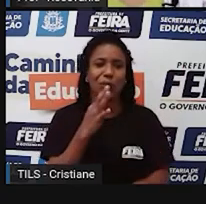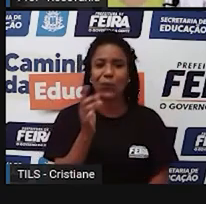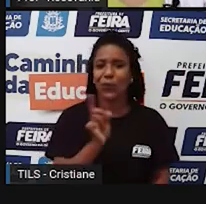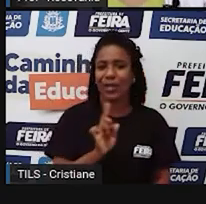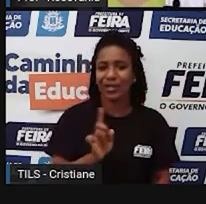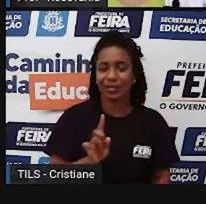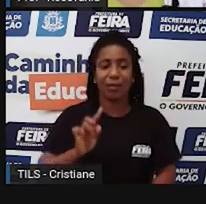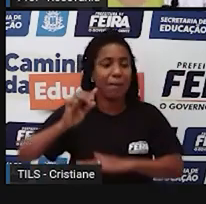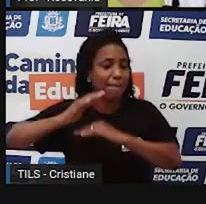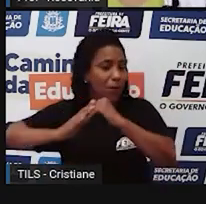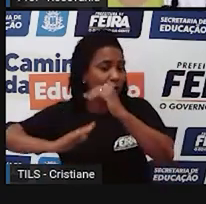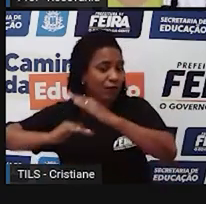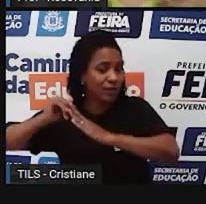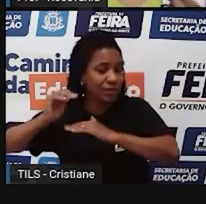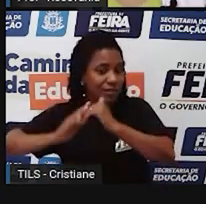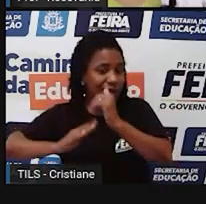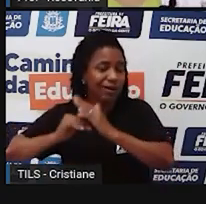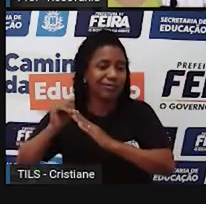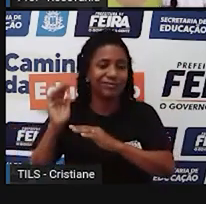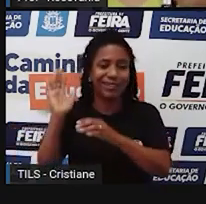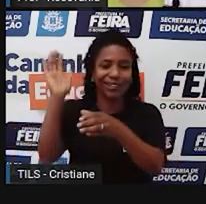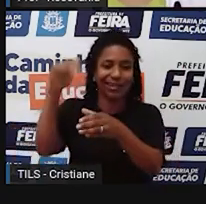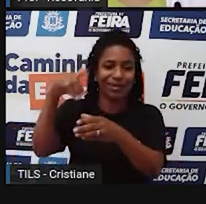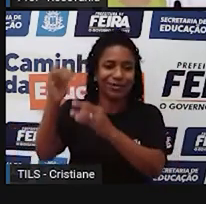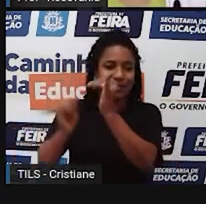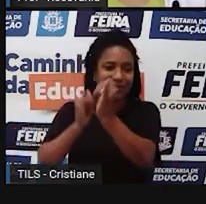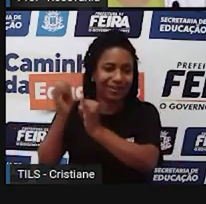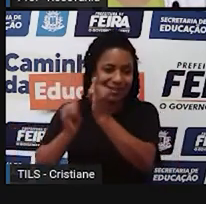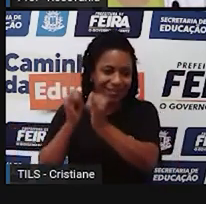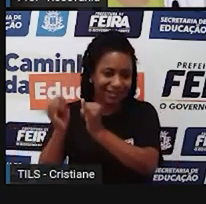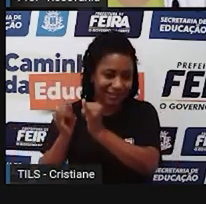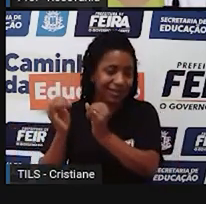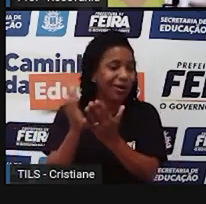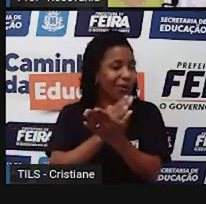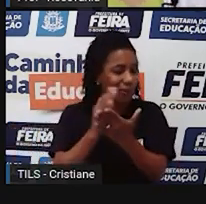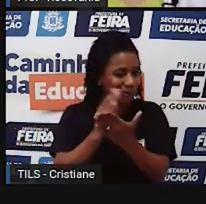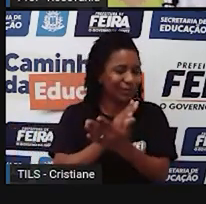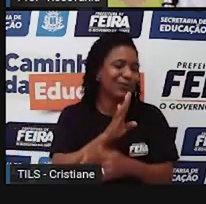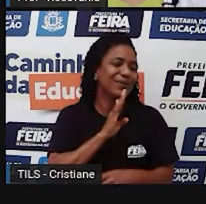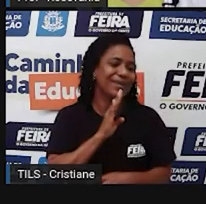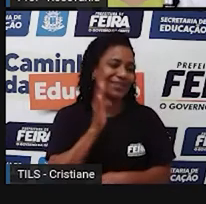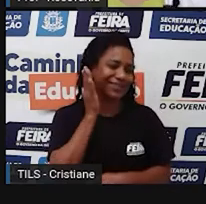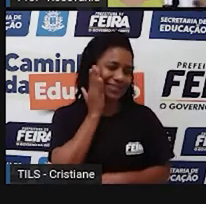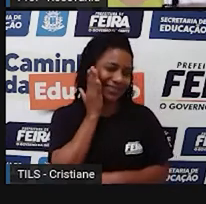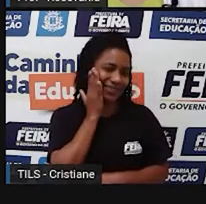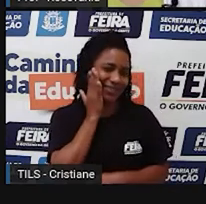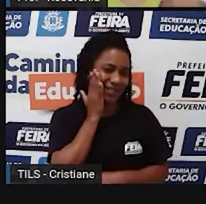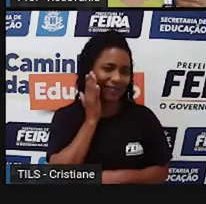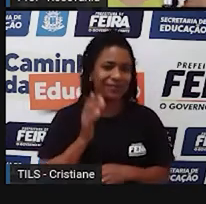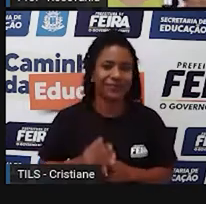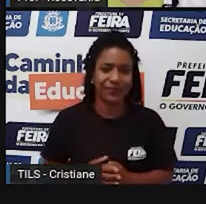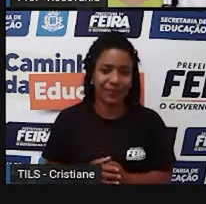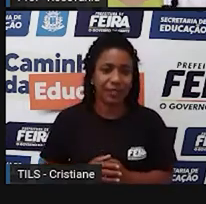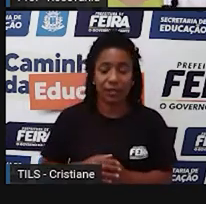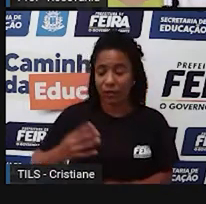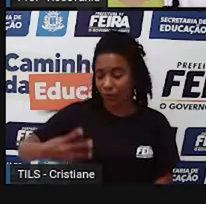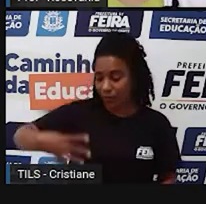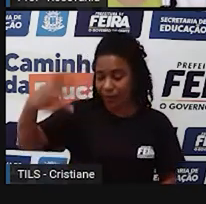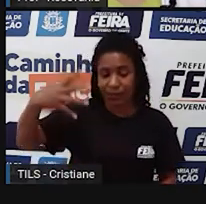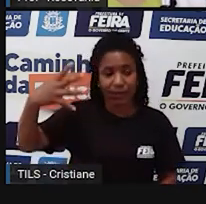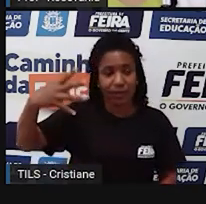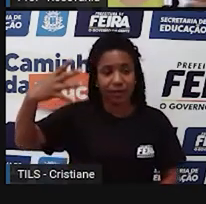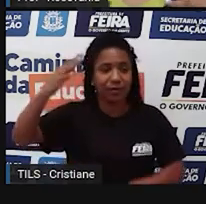existe, mas que existe, e às vezes até quando sabe que existe, não sabe exatamente o que é que faz. Então, esse setor é o setor dos